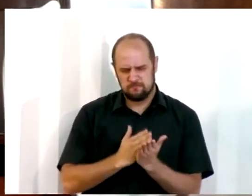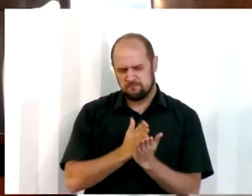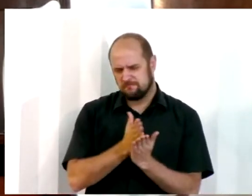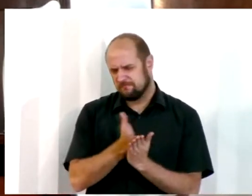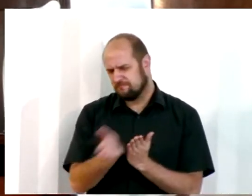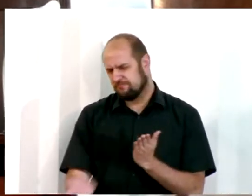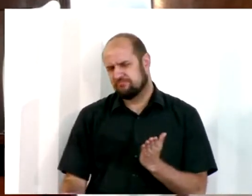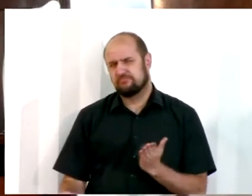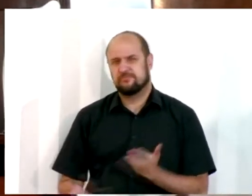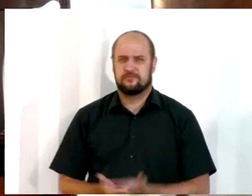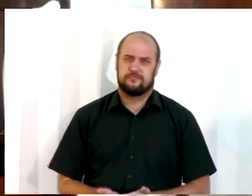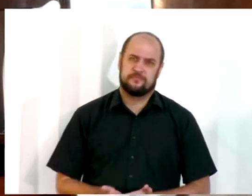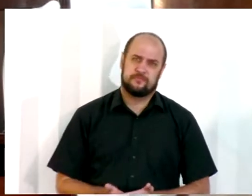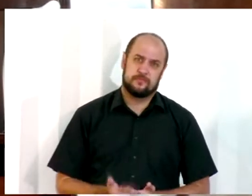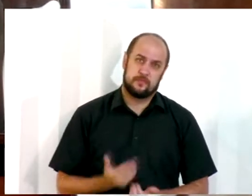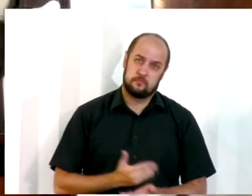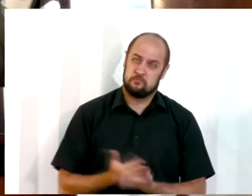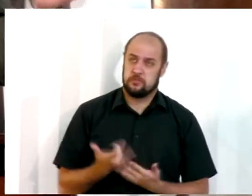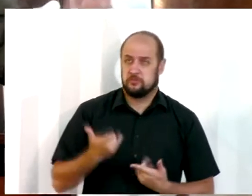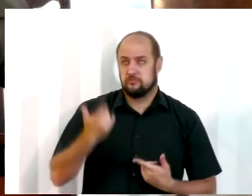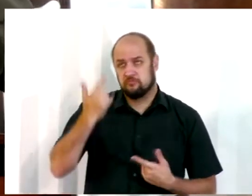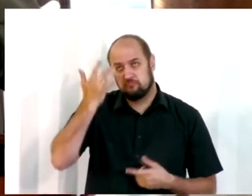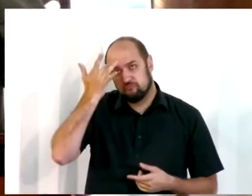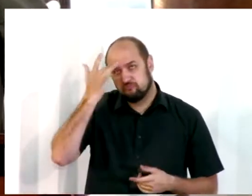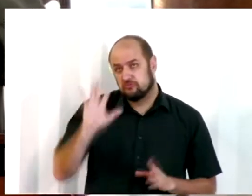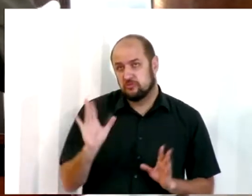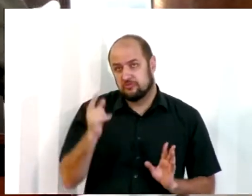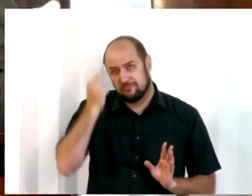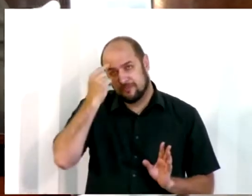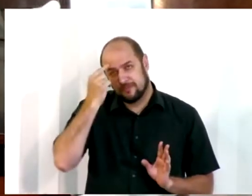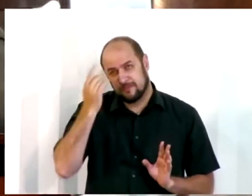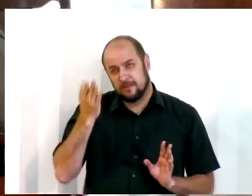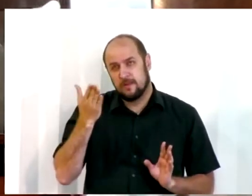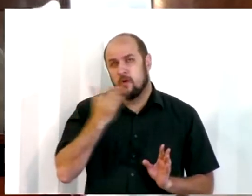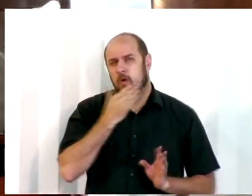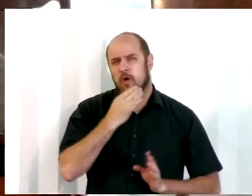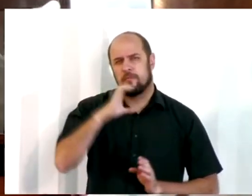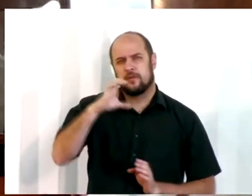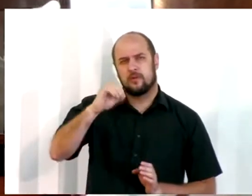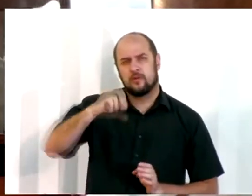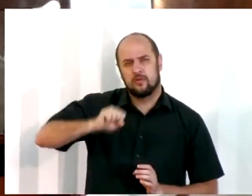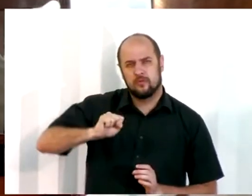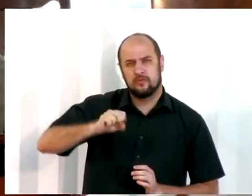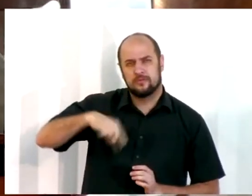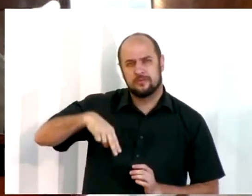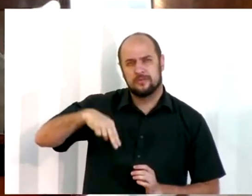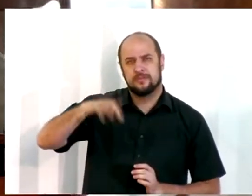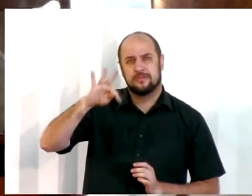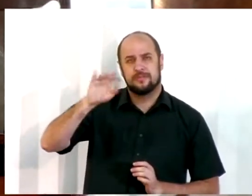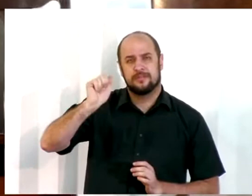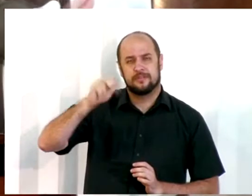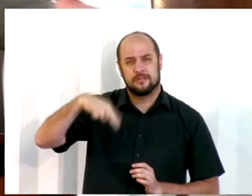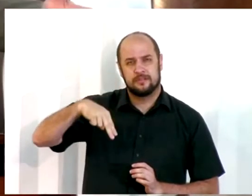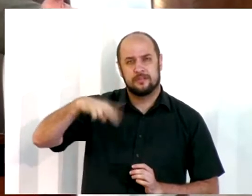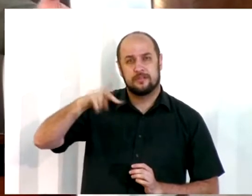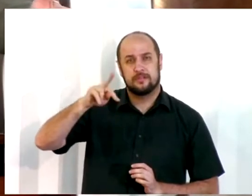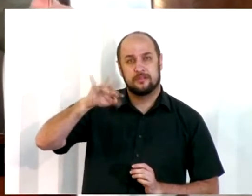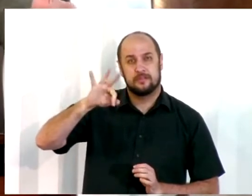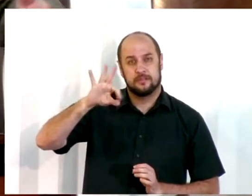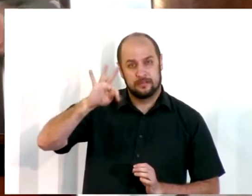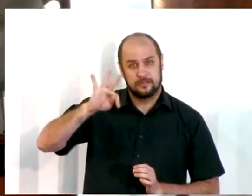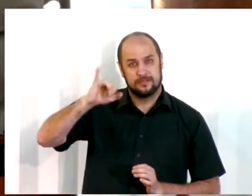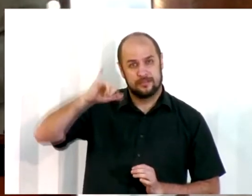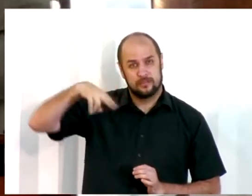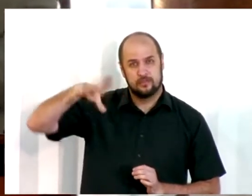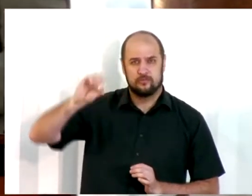Quando, entre aspas, talvez a gente tenha que colocar, Constantino, o imperador, declara-se convertido ao cristianismo. Não há mais perseguição